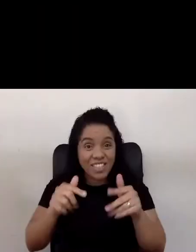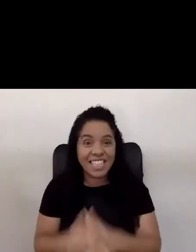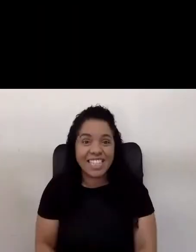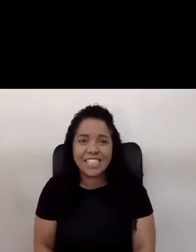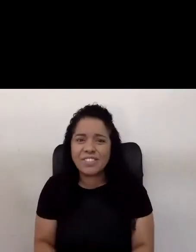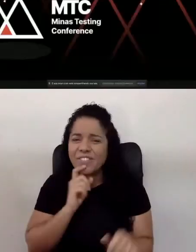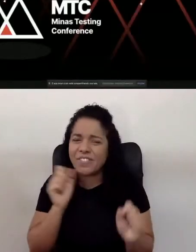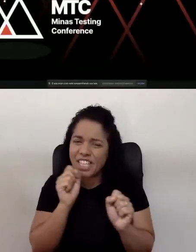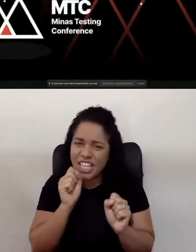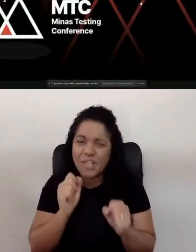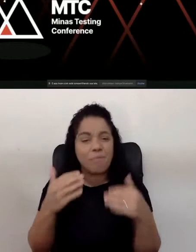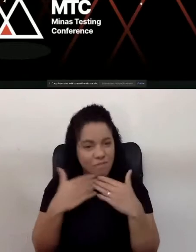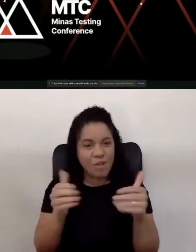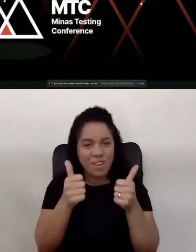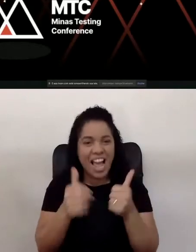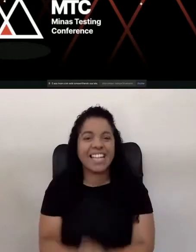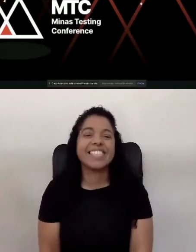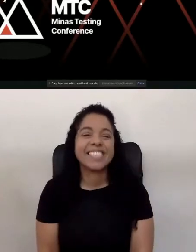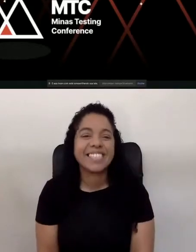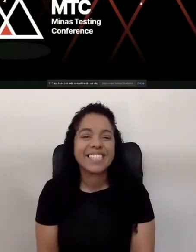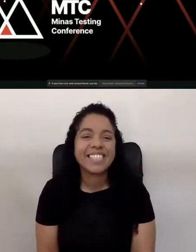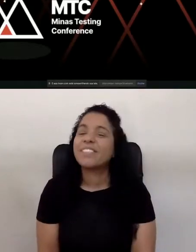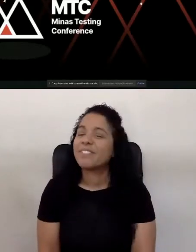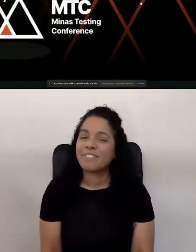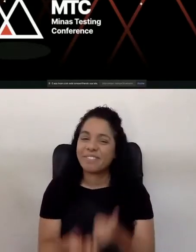Está um friozinho, mas vamos lá. Bem.